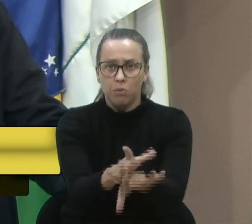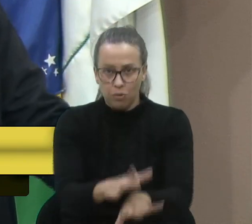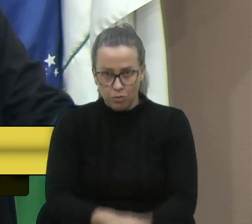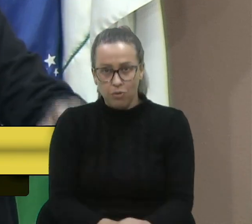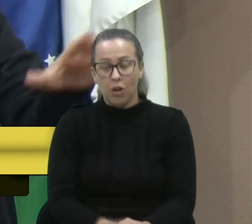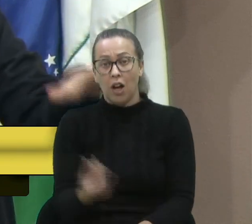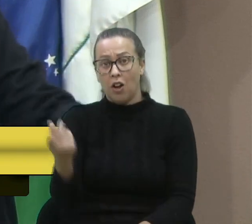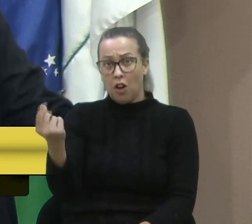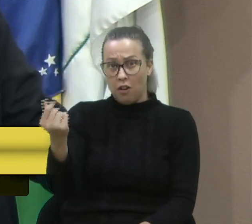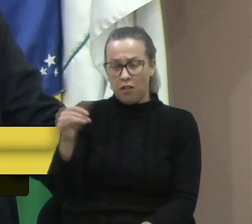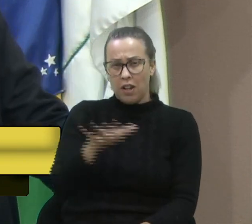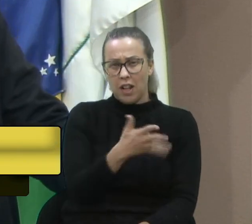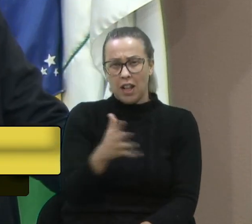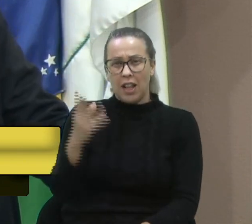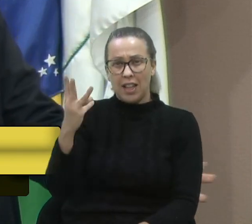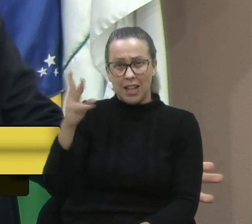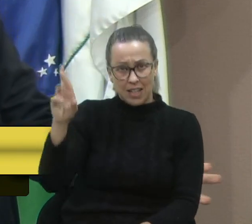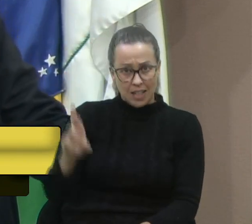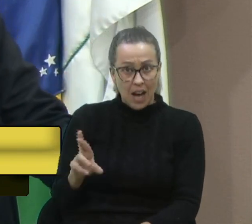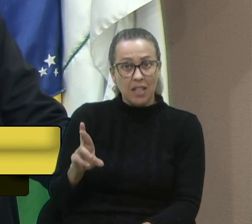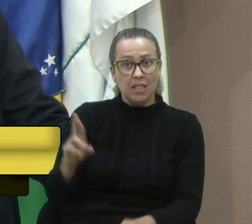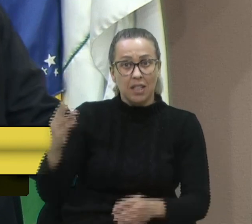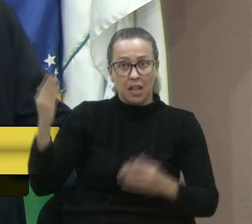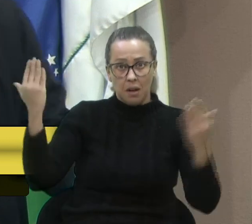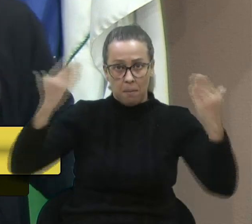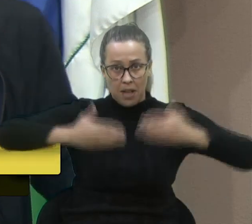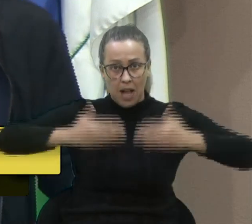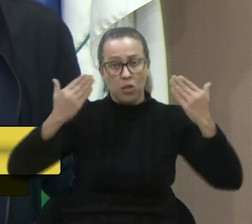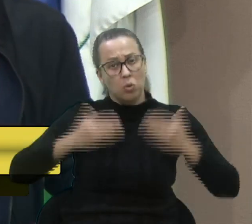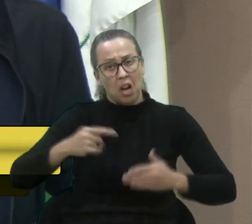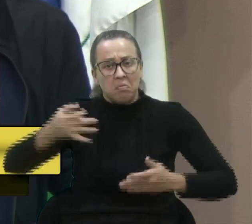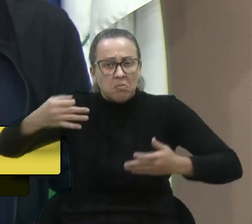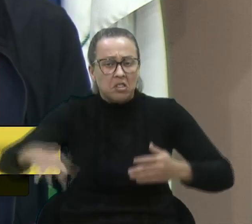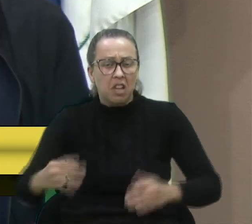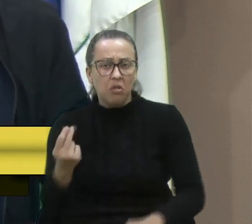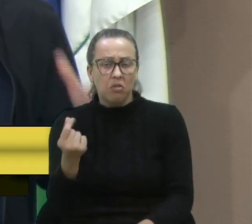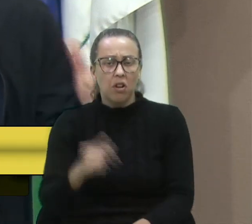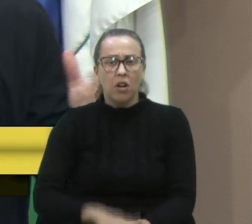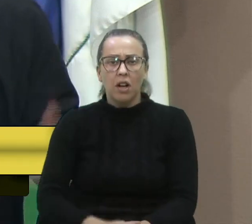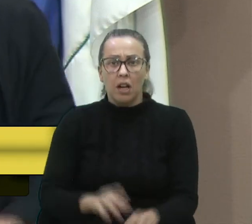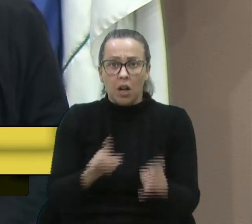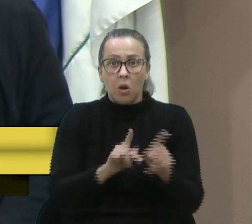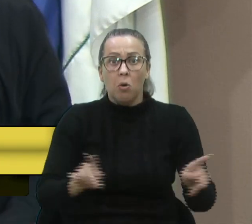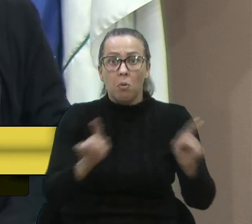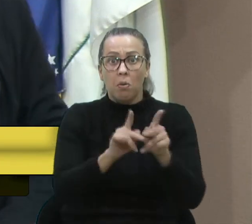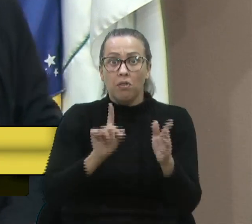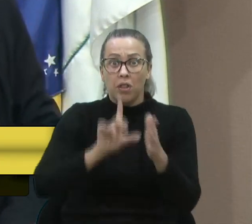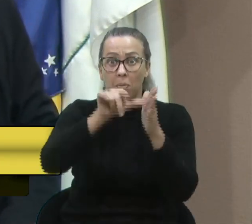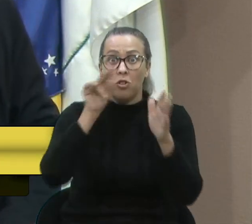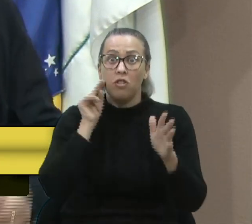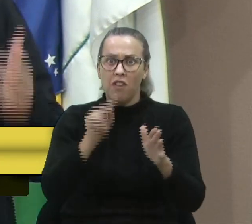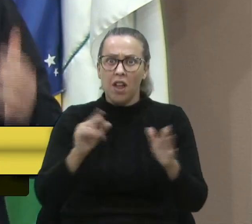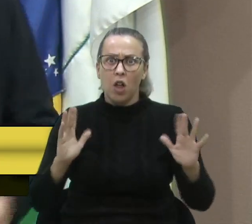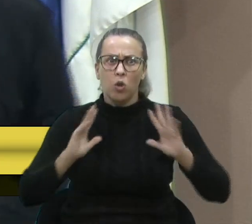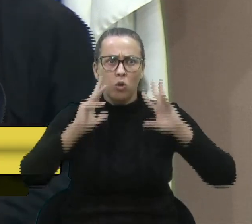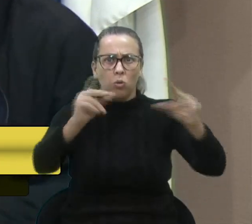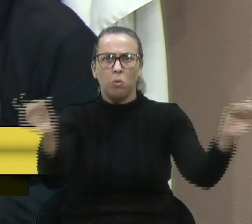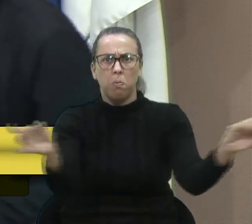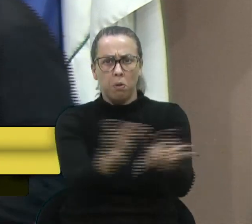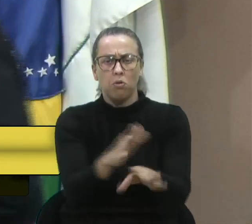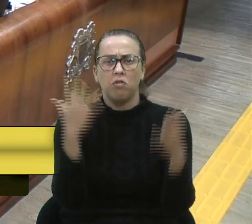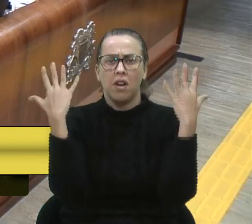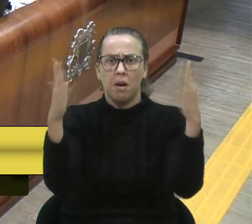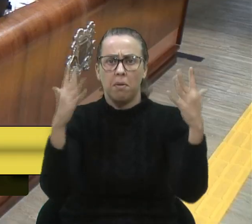viu que o valor deve ficar em torno de R$,00, eu acho que é um valor justo, e eu acho que a população, depois de ver as obras prontas, vai aplaudir. Muito obrigado.